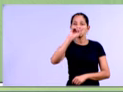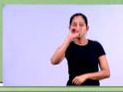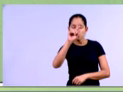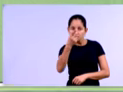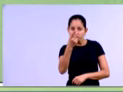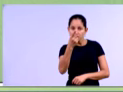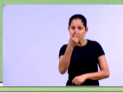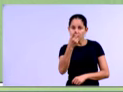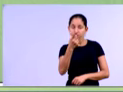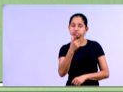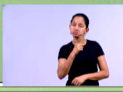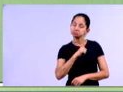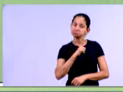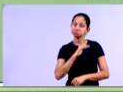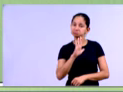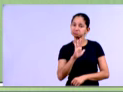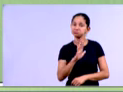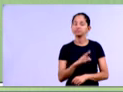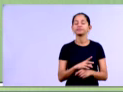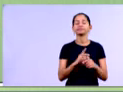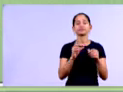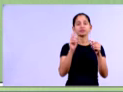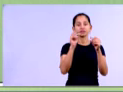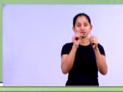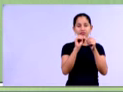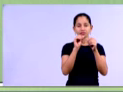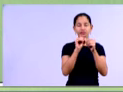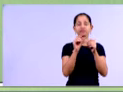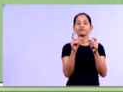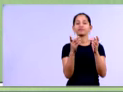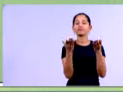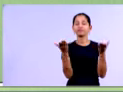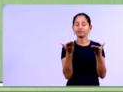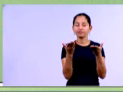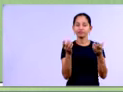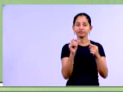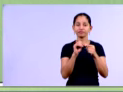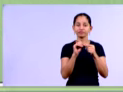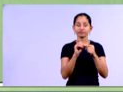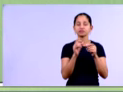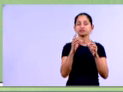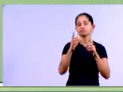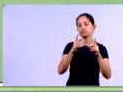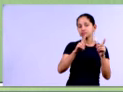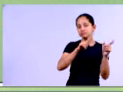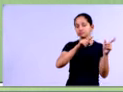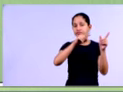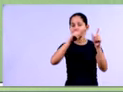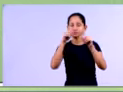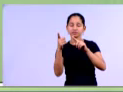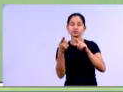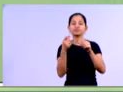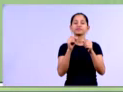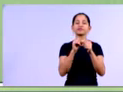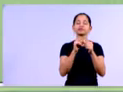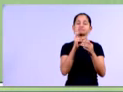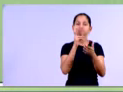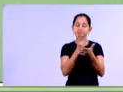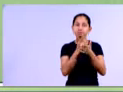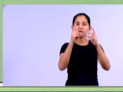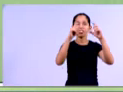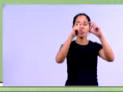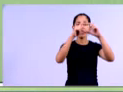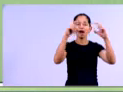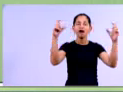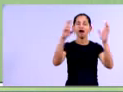.480. Vamos dividir os estoques pelo passivo circulante, né, e em seguida vamos pegar o total do ativo circulante e diminuir